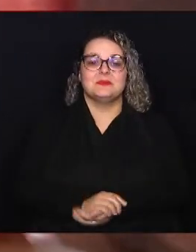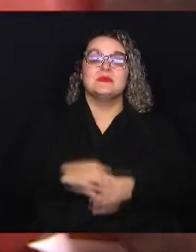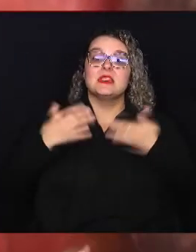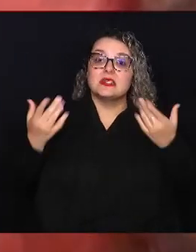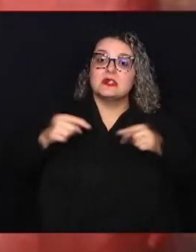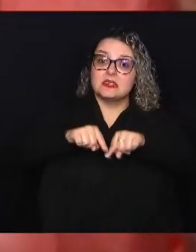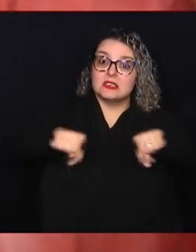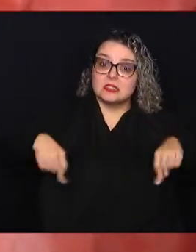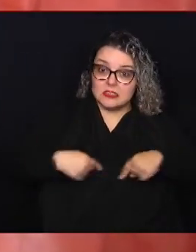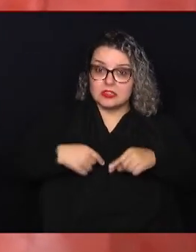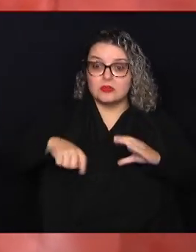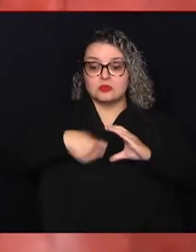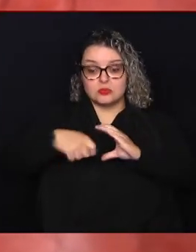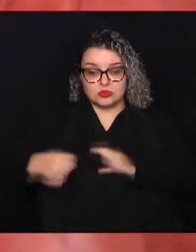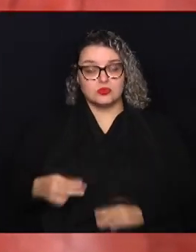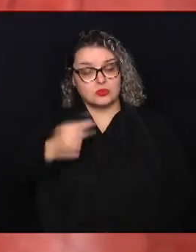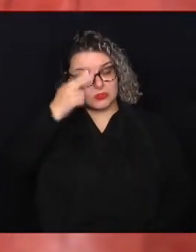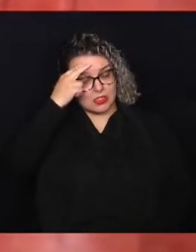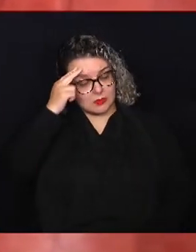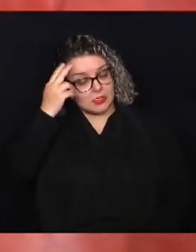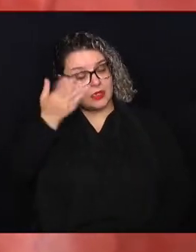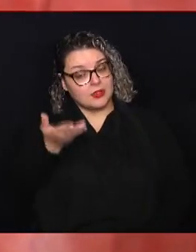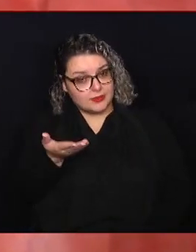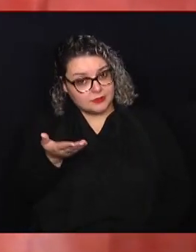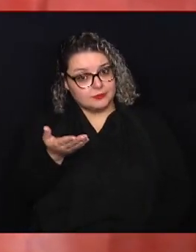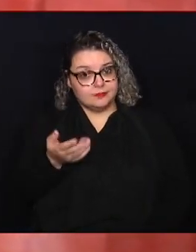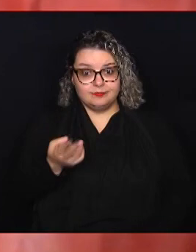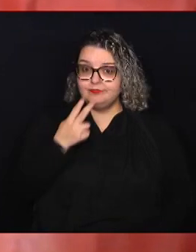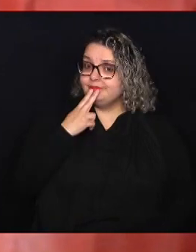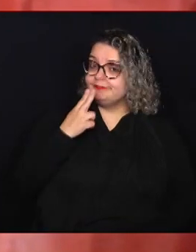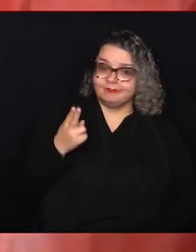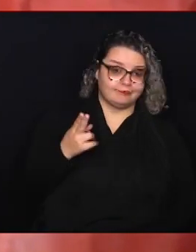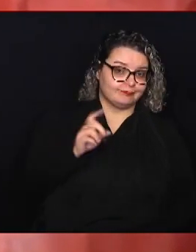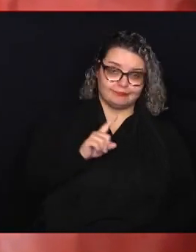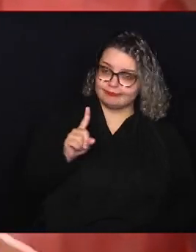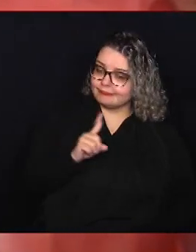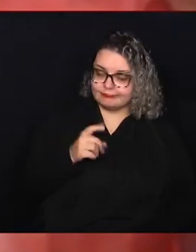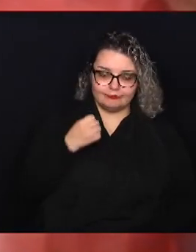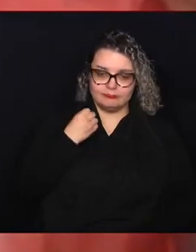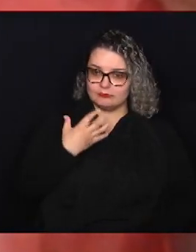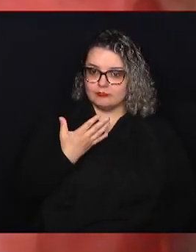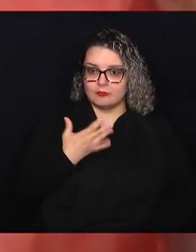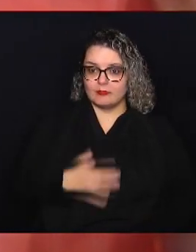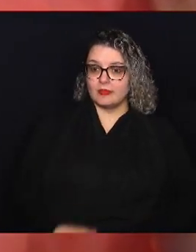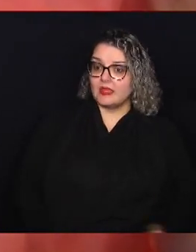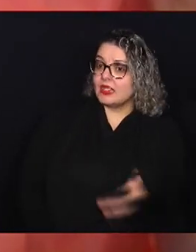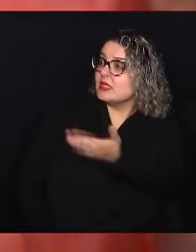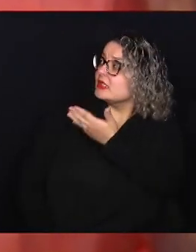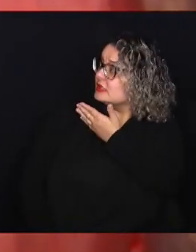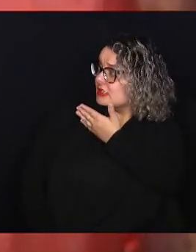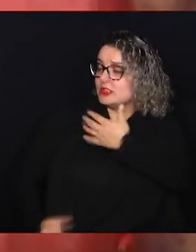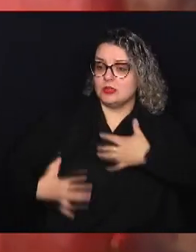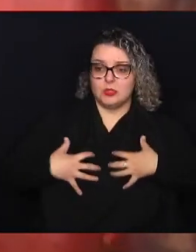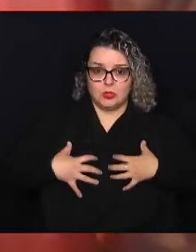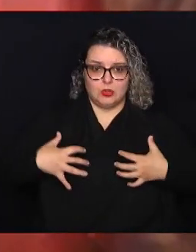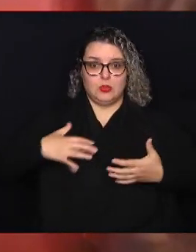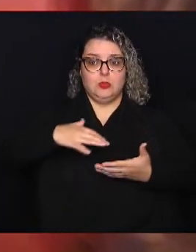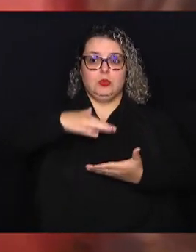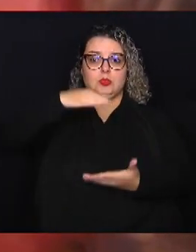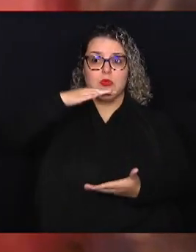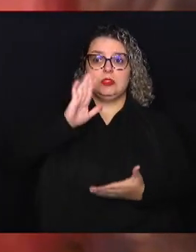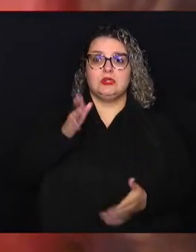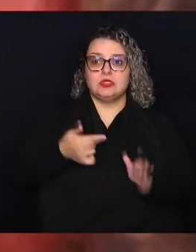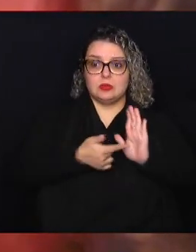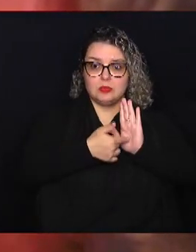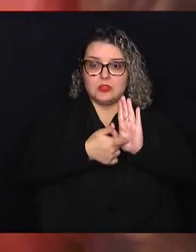Gabriel Castro. Realmente fumar não está com nada e aqui tem esse pulmão gigante que a gente já mostrou